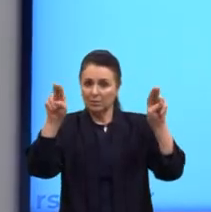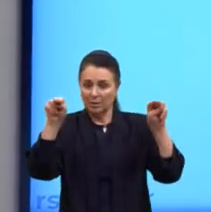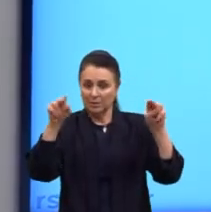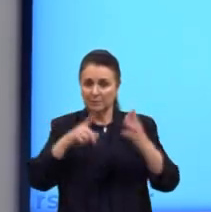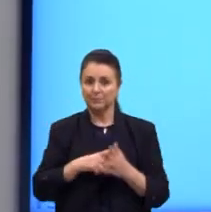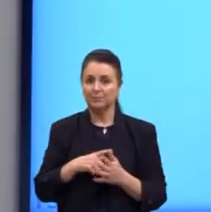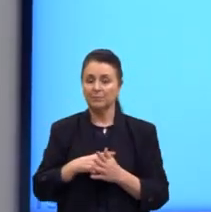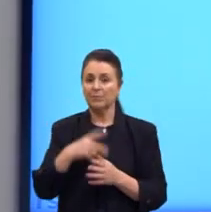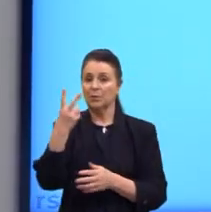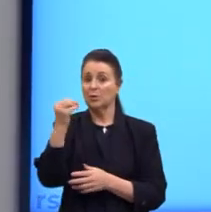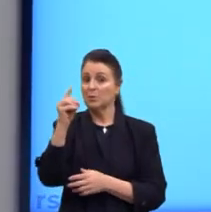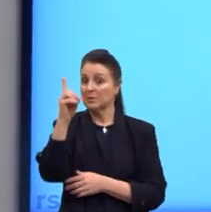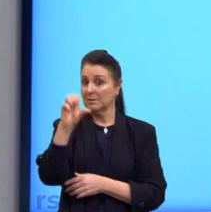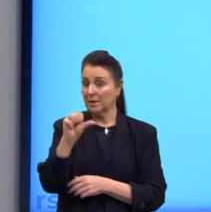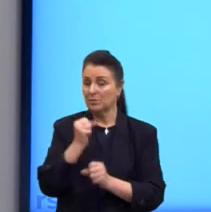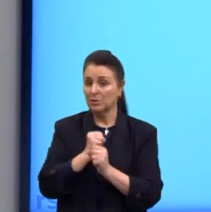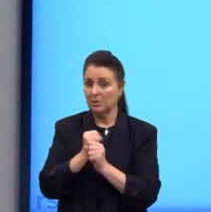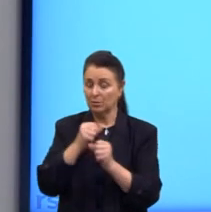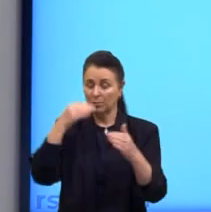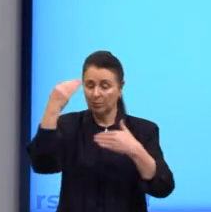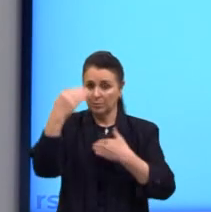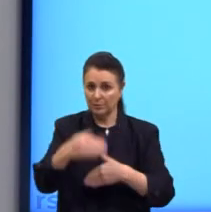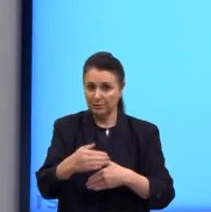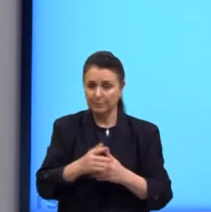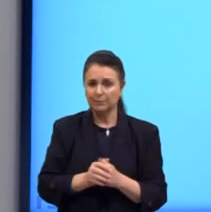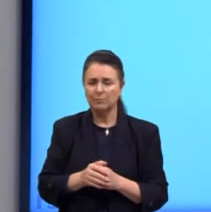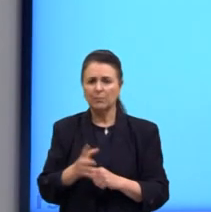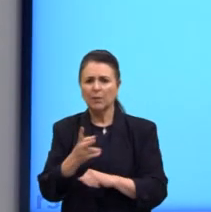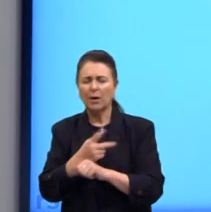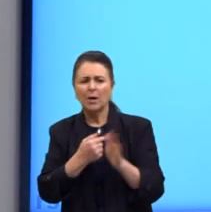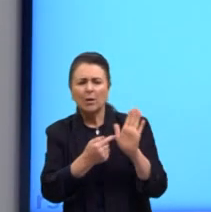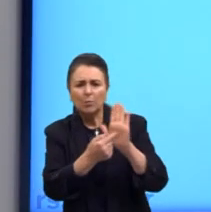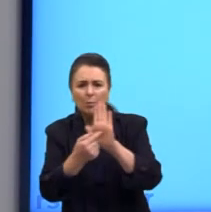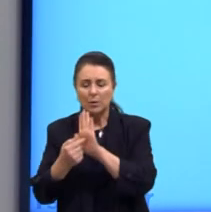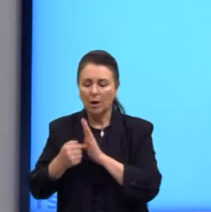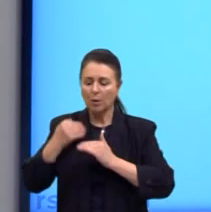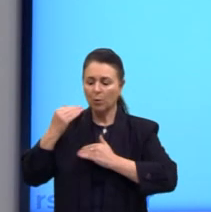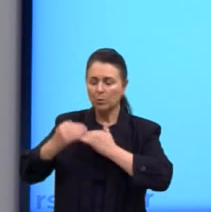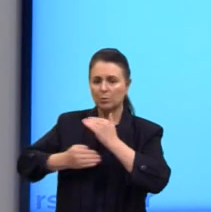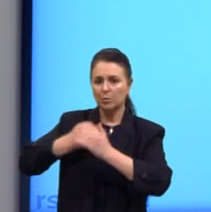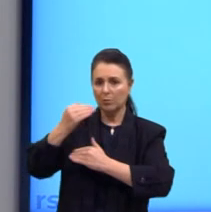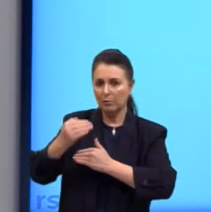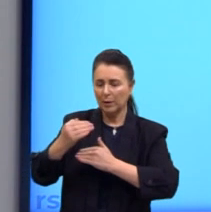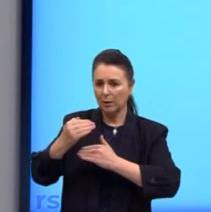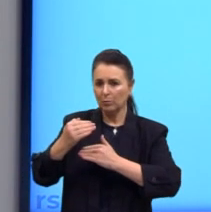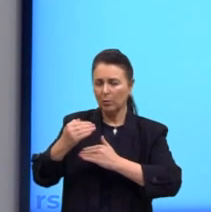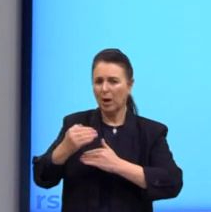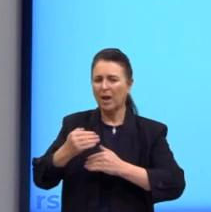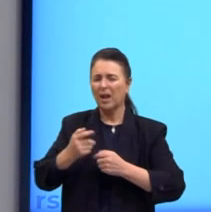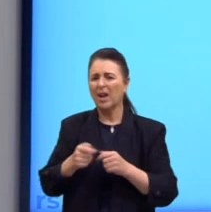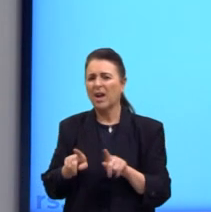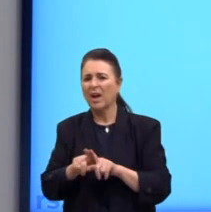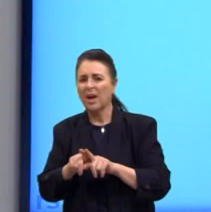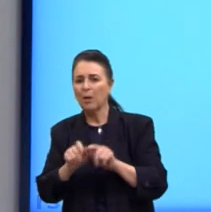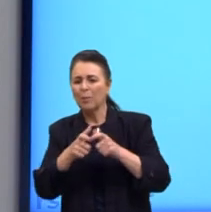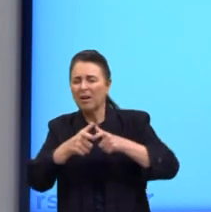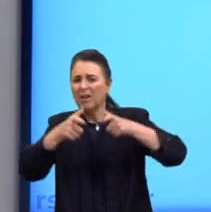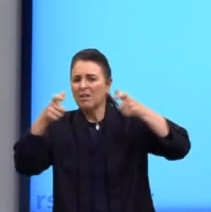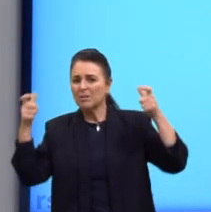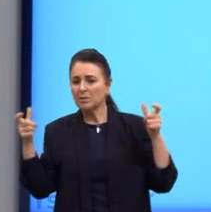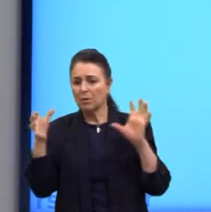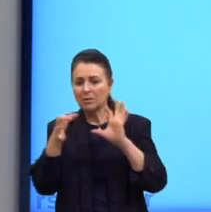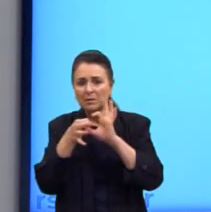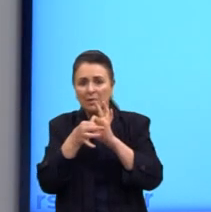Aliás, de 2017, procuramos demonstrar que o desenvolvimento pode ser visto como um processo de expansão das